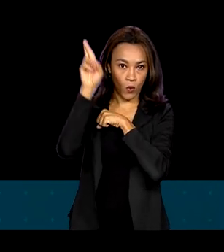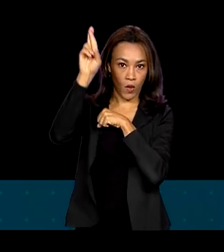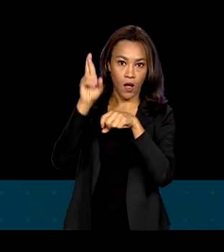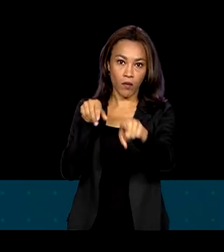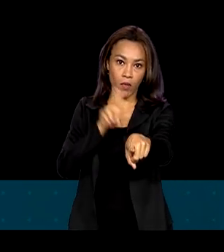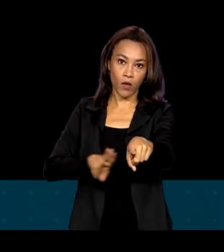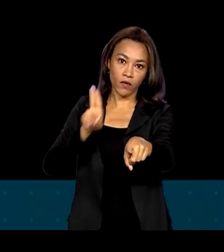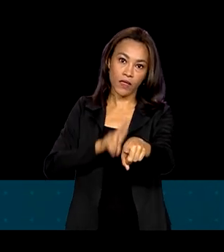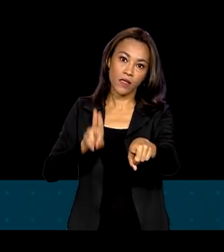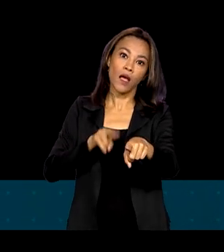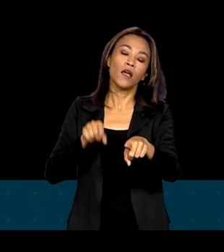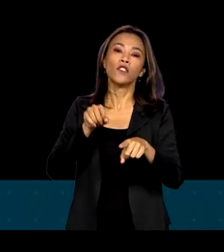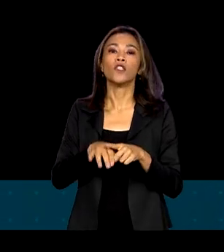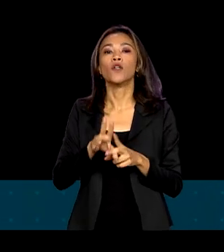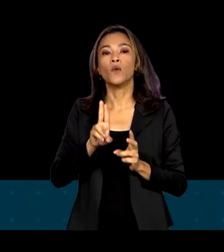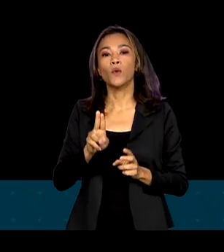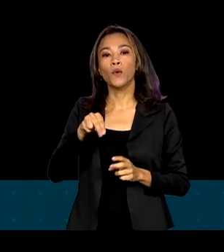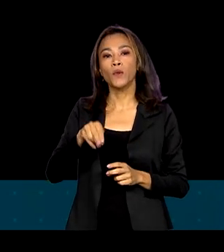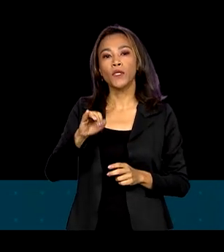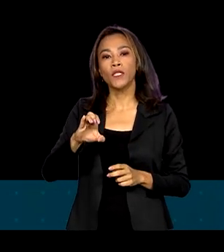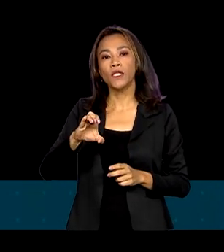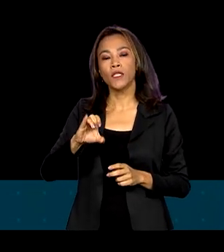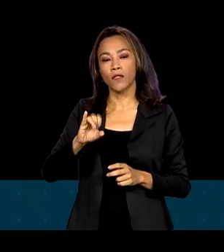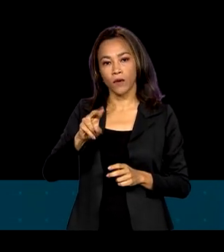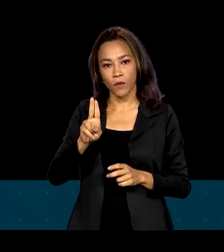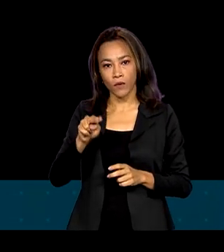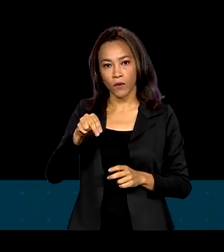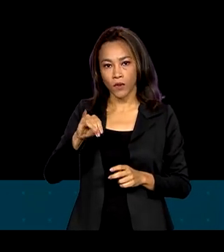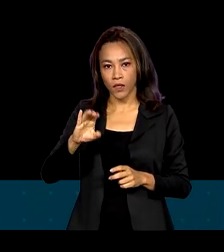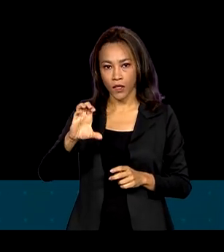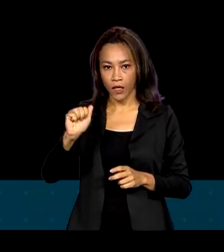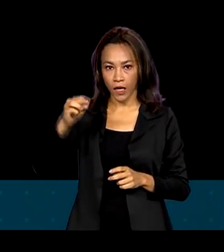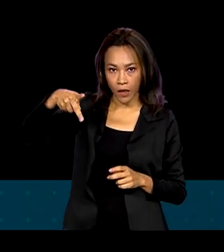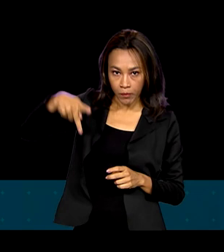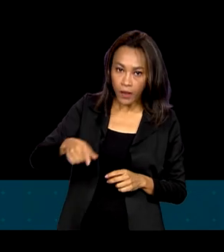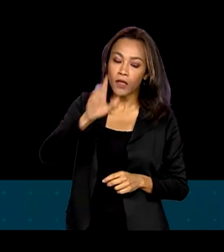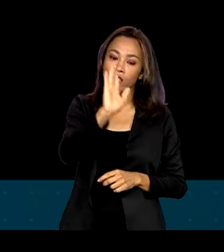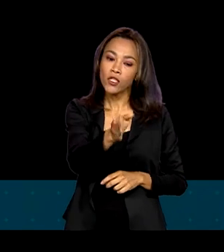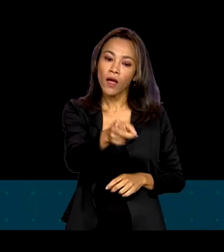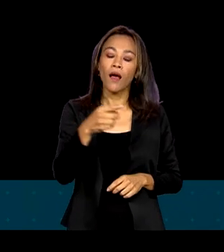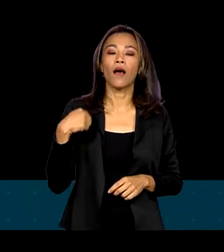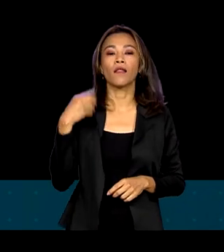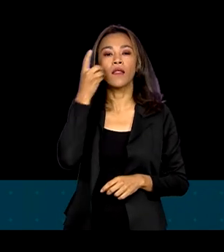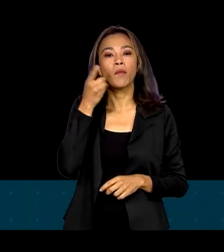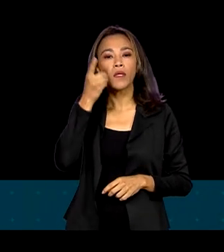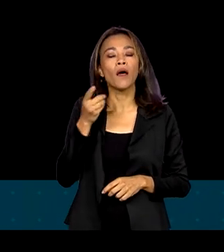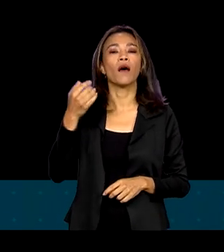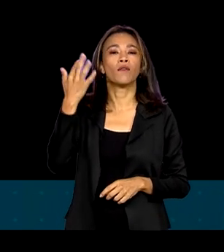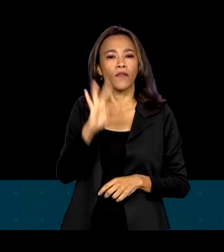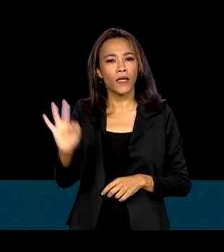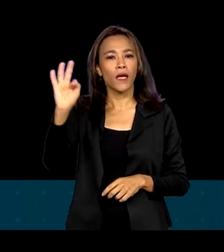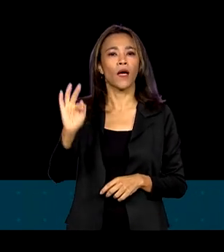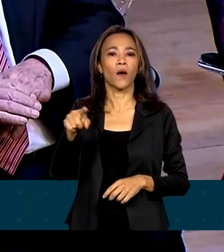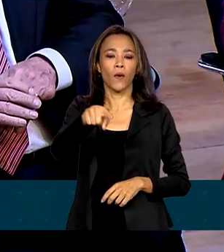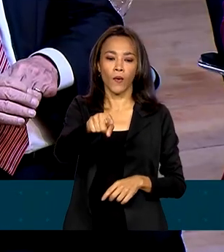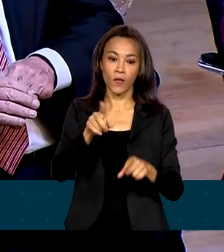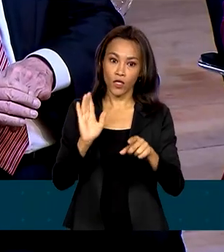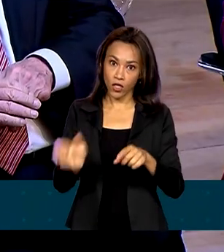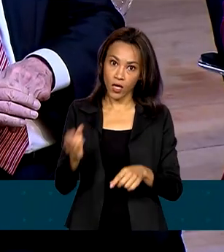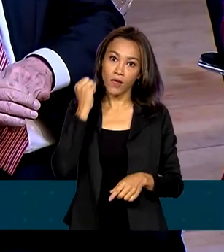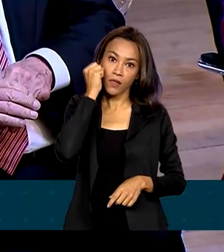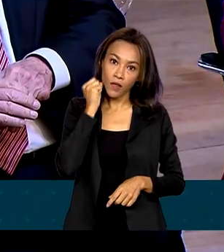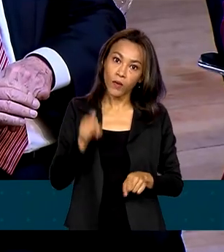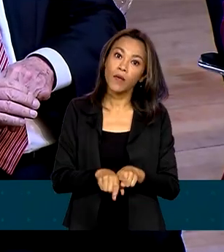Universidade de Campinas, a Unicamp. Já foi deputado federal, senador e ministro. O